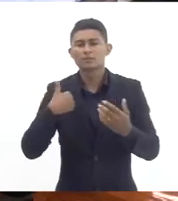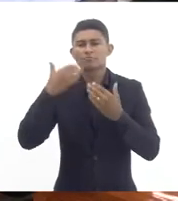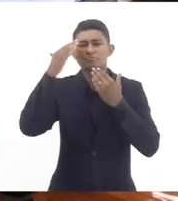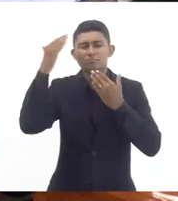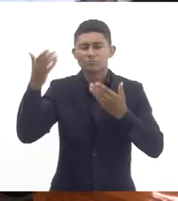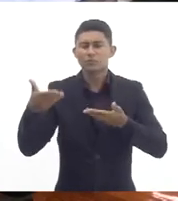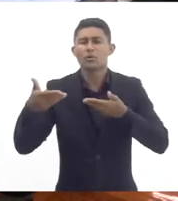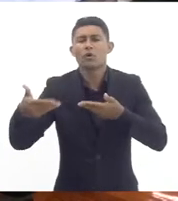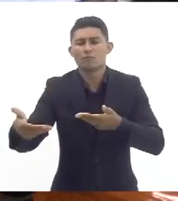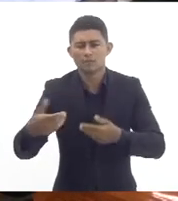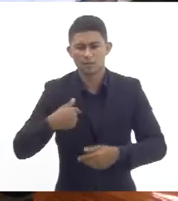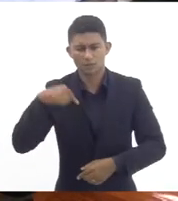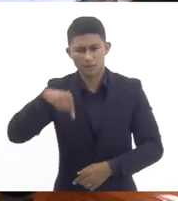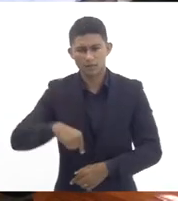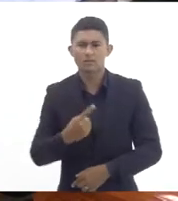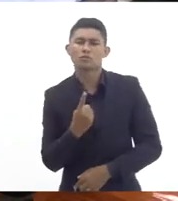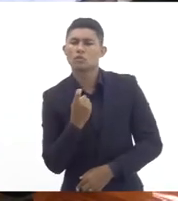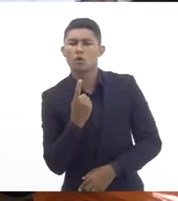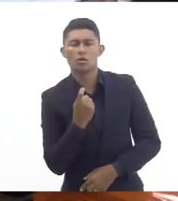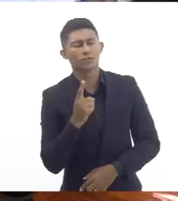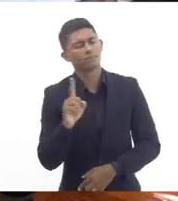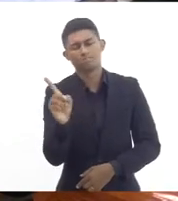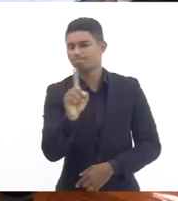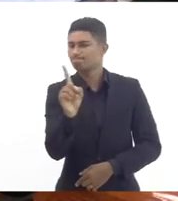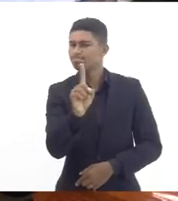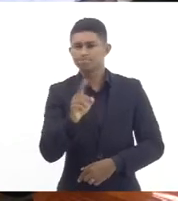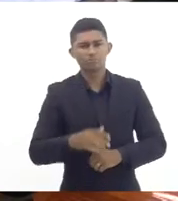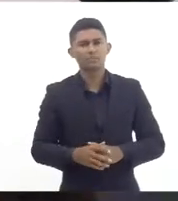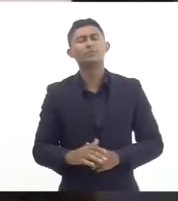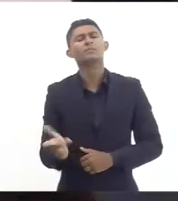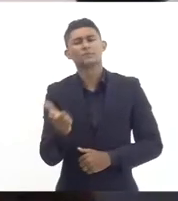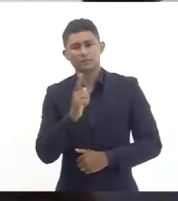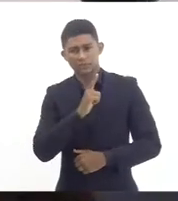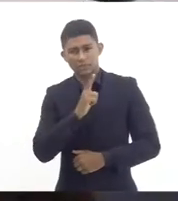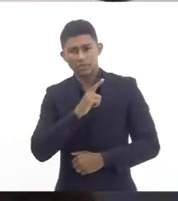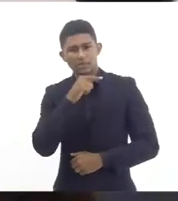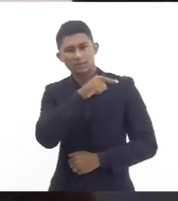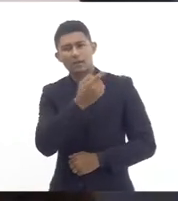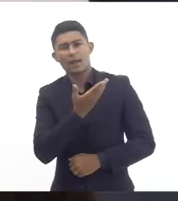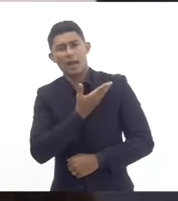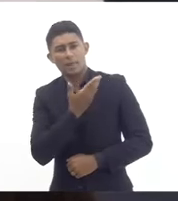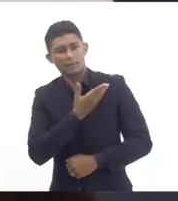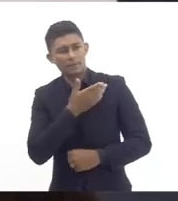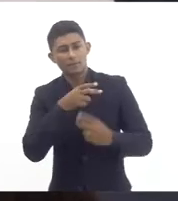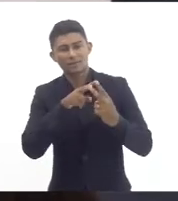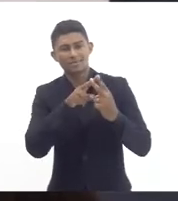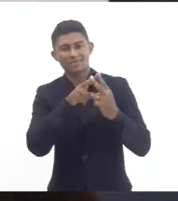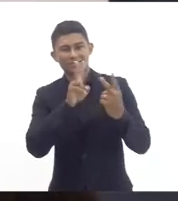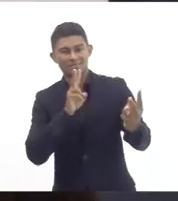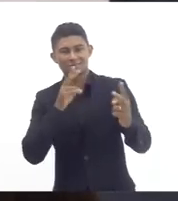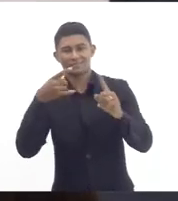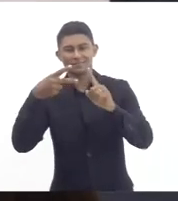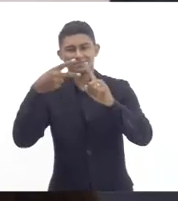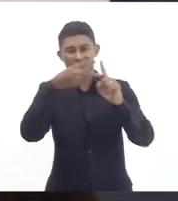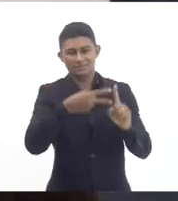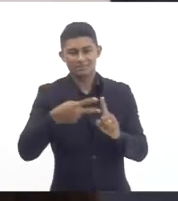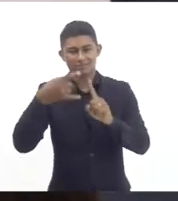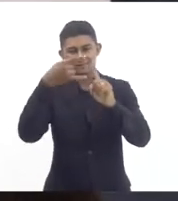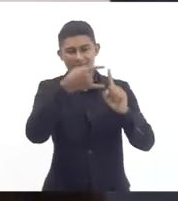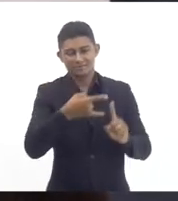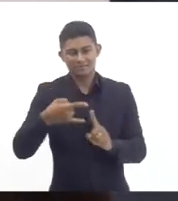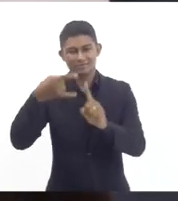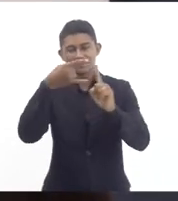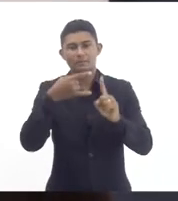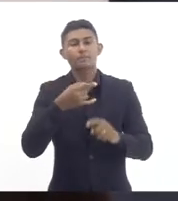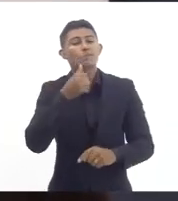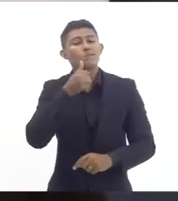sozinha enquanto coordenação do CEP tem uma companheira que está online que é a Rosimar então